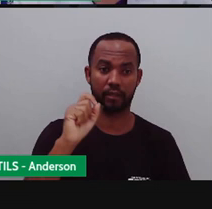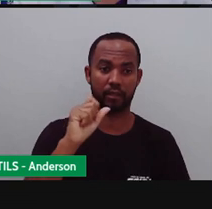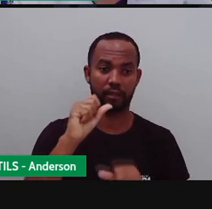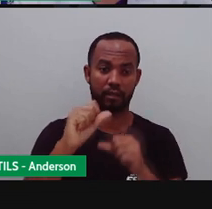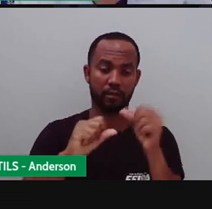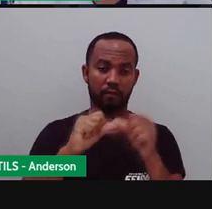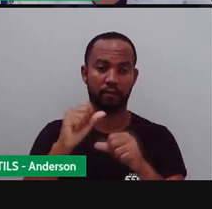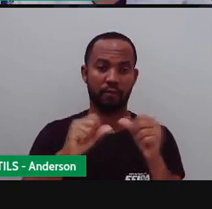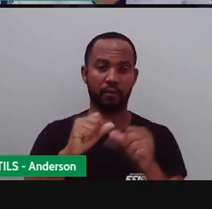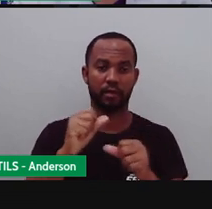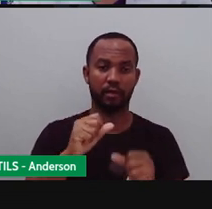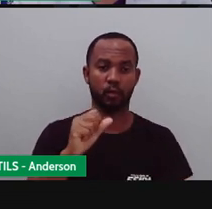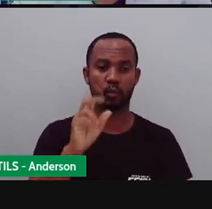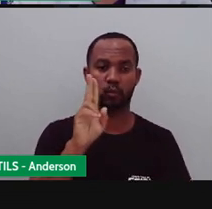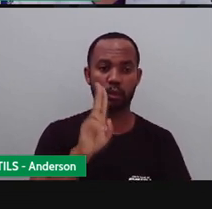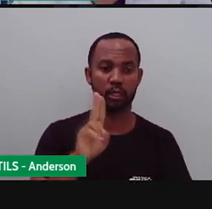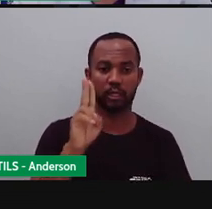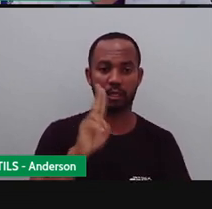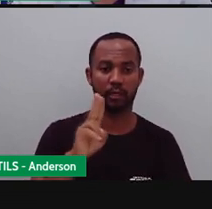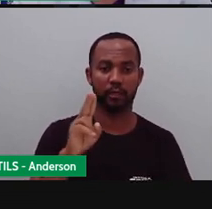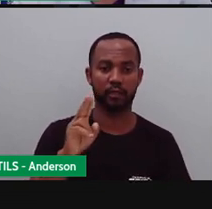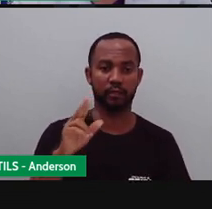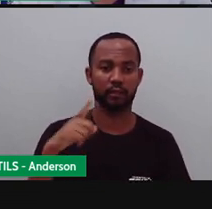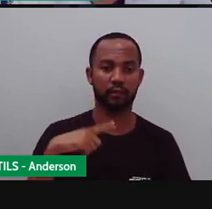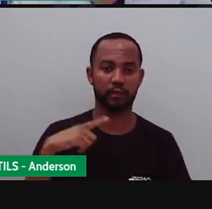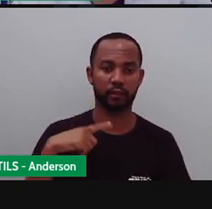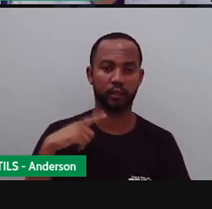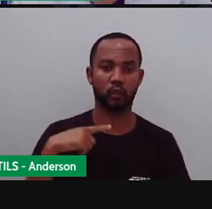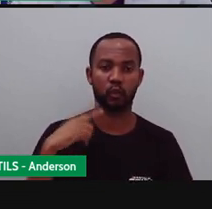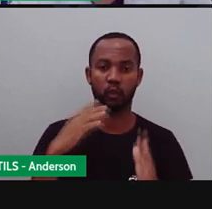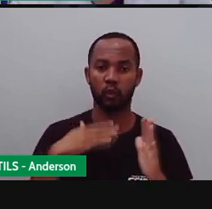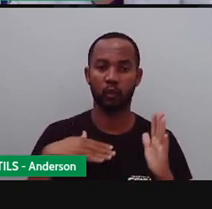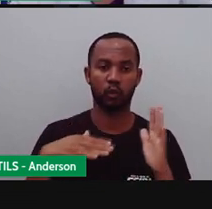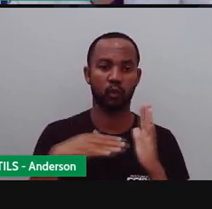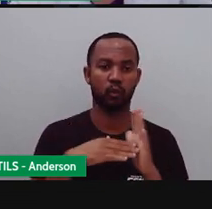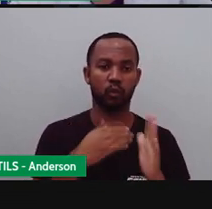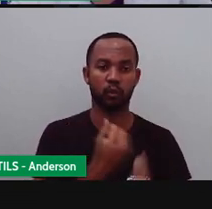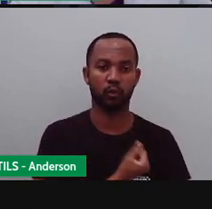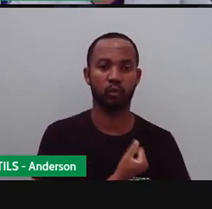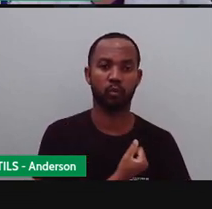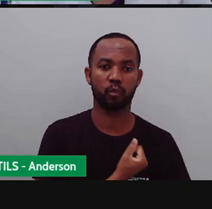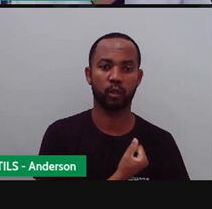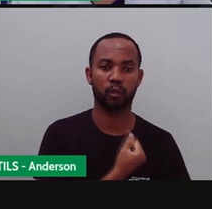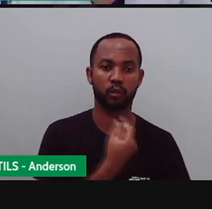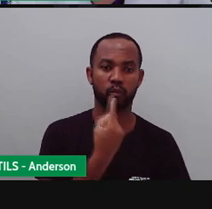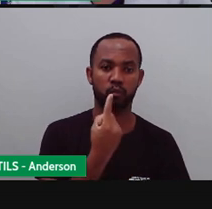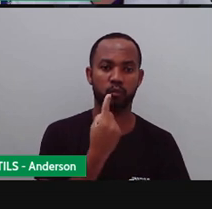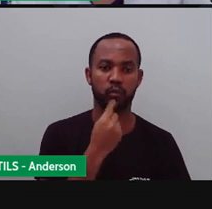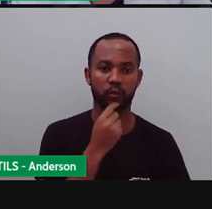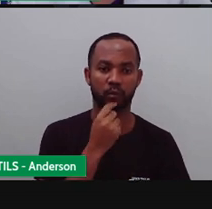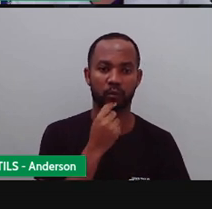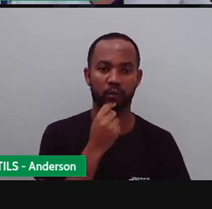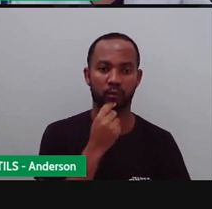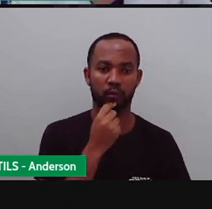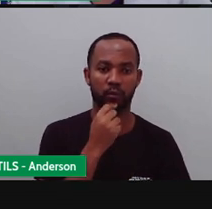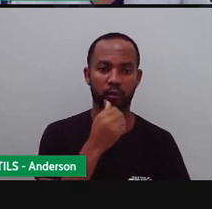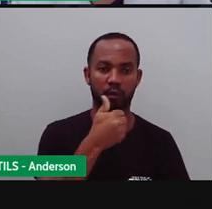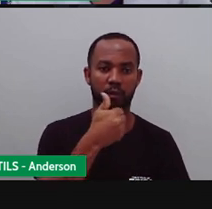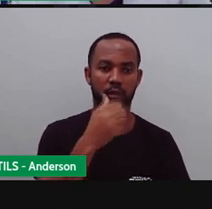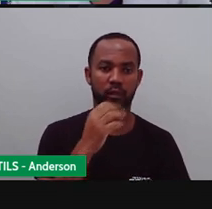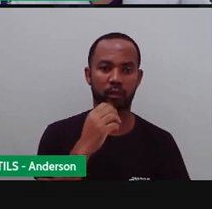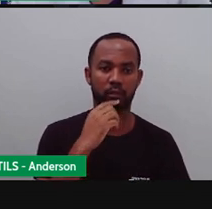em unidades. Por isso que tem todos esses numerais 1 aqui. tá vendo? Ó, 10 mais 1, 2, 10.